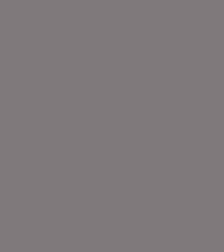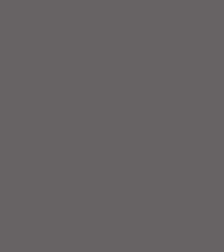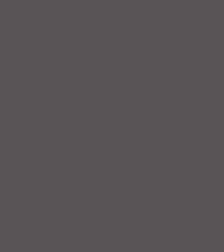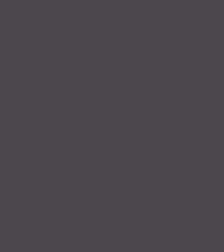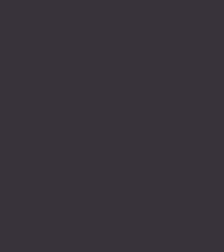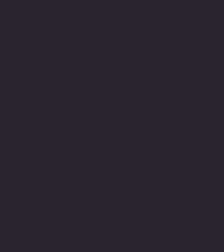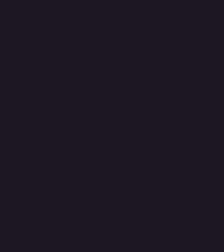abonal abal A